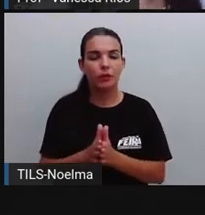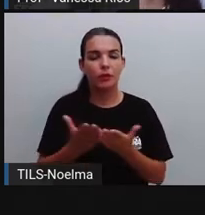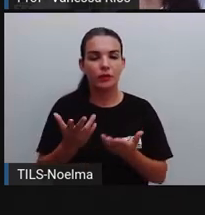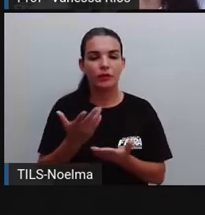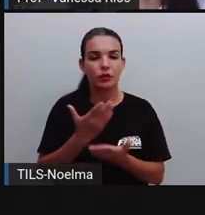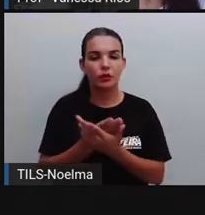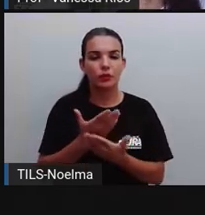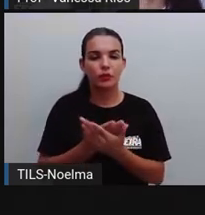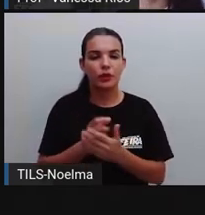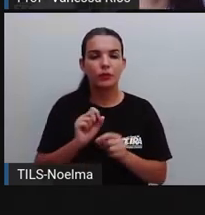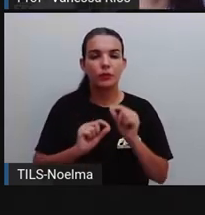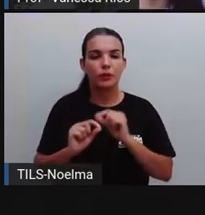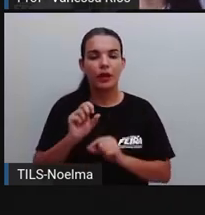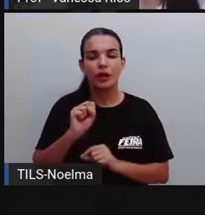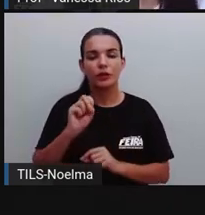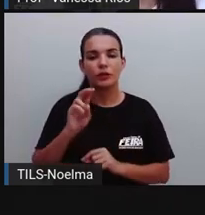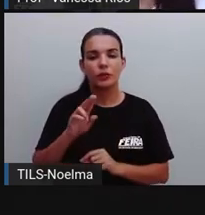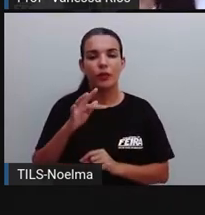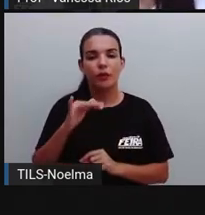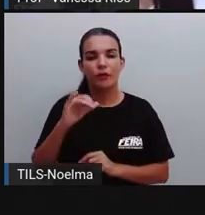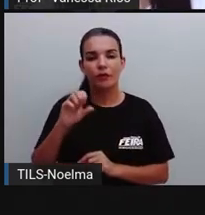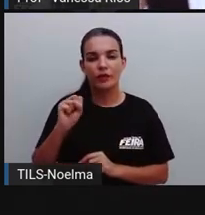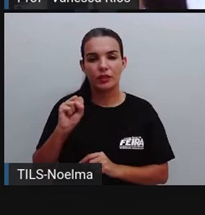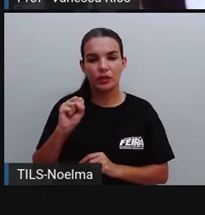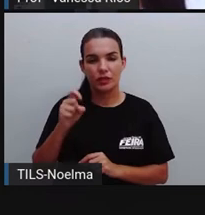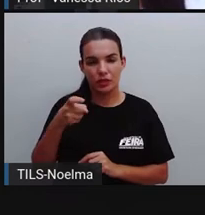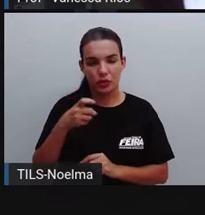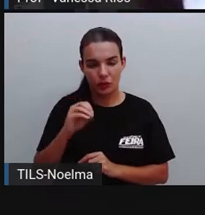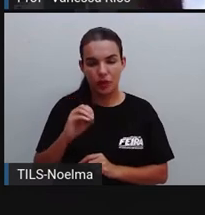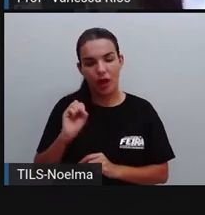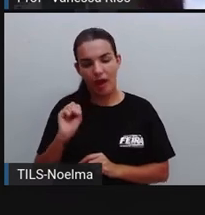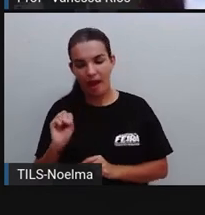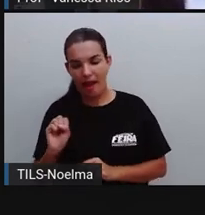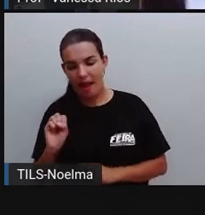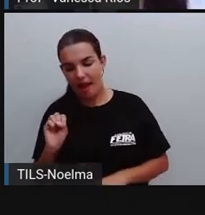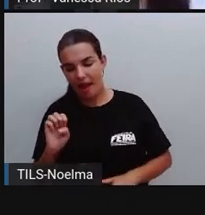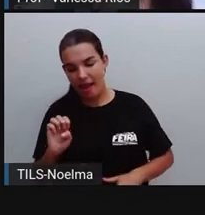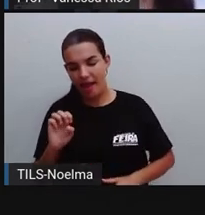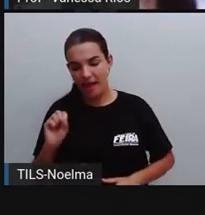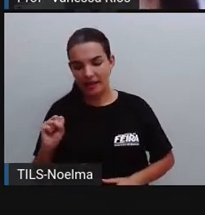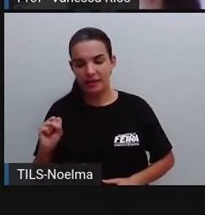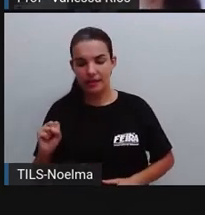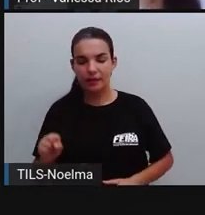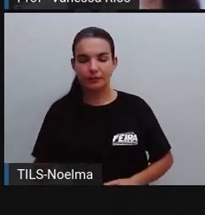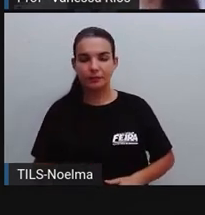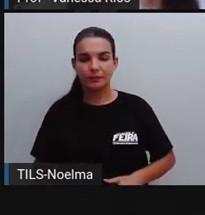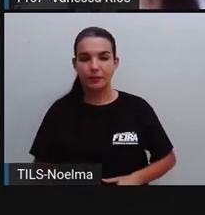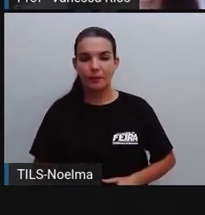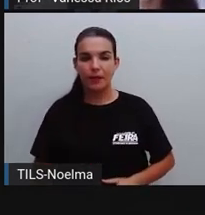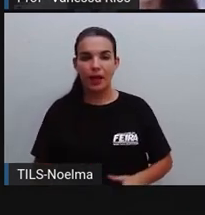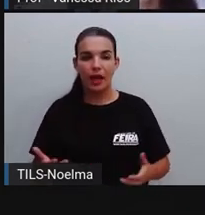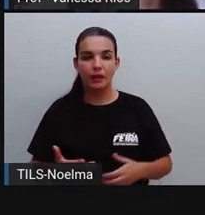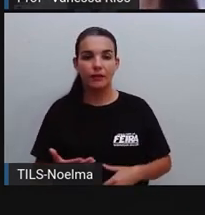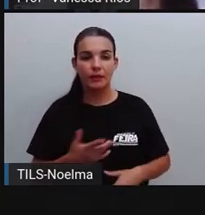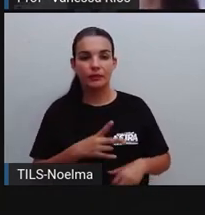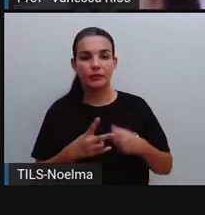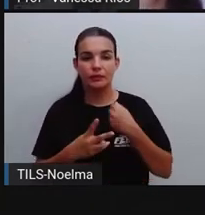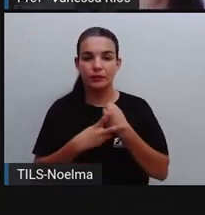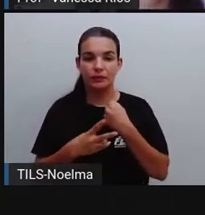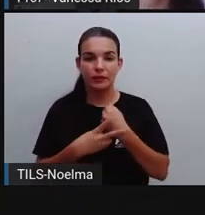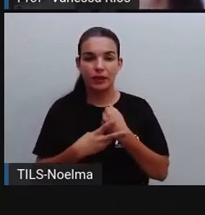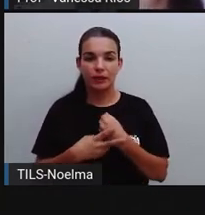não é? Os sufixos exa com S ou exa com Z. E aí na conjugação dos verbos,